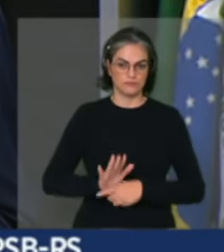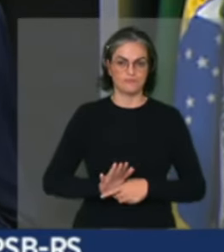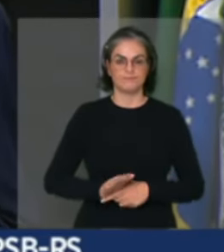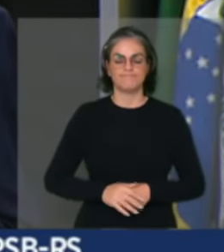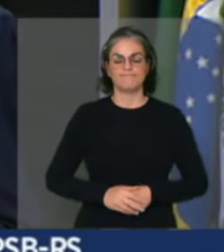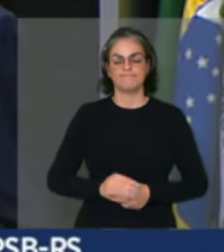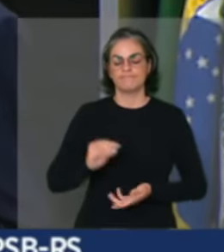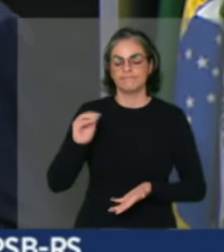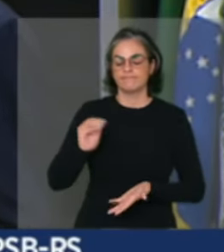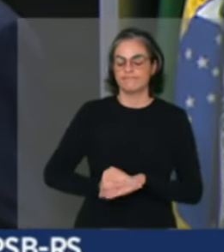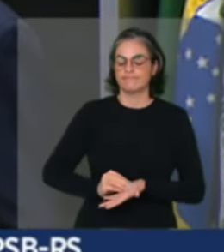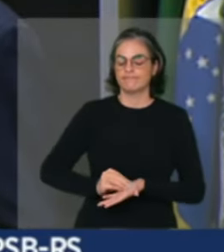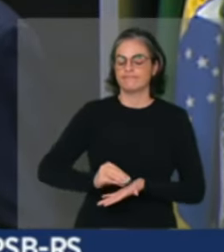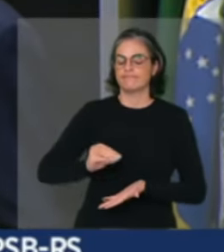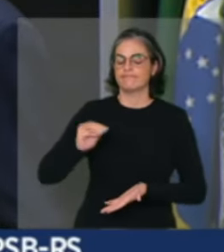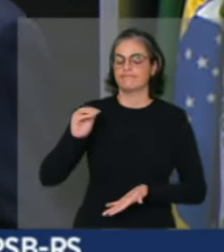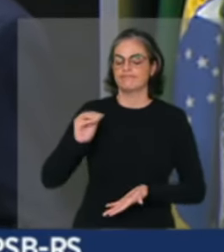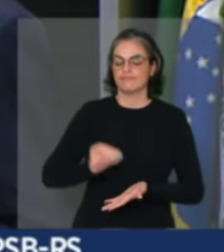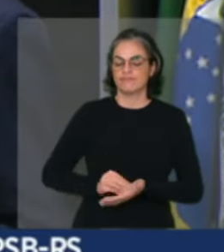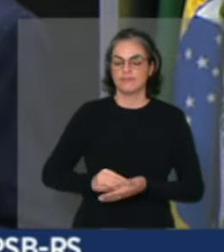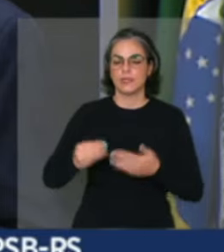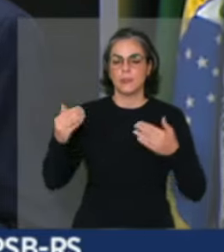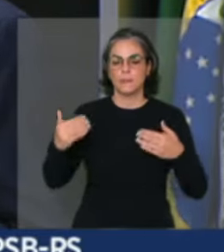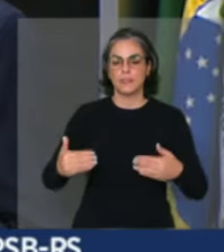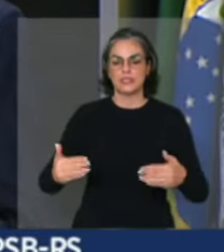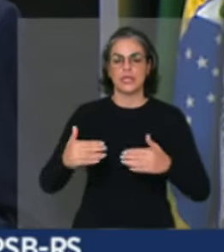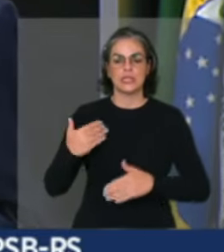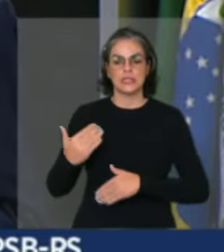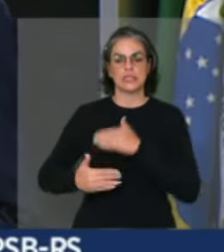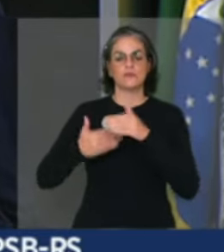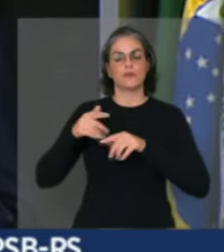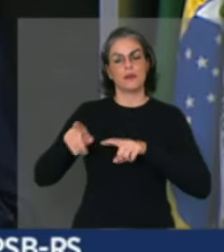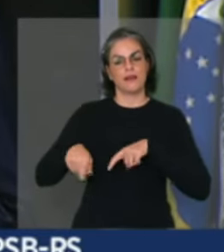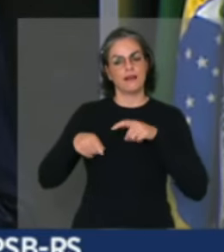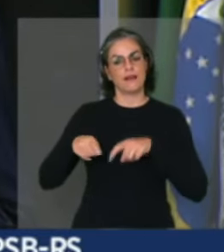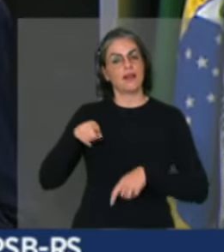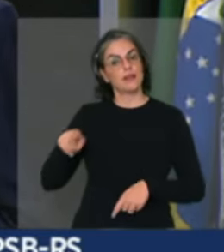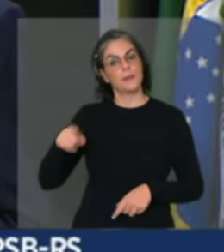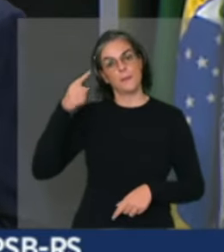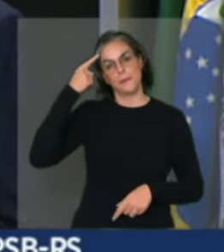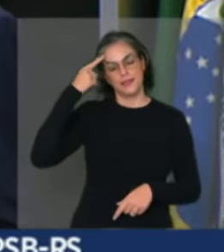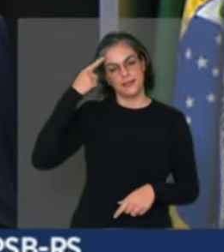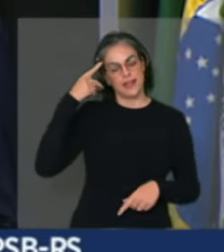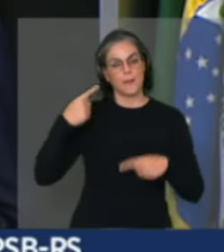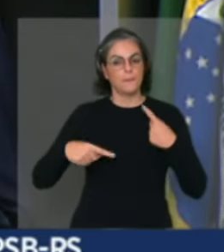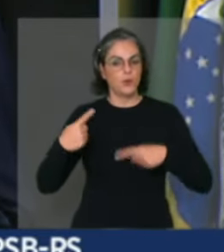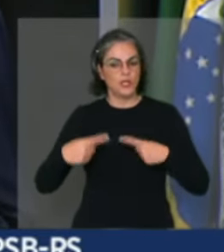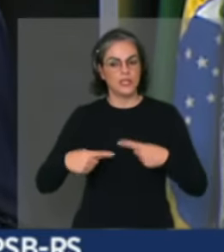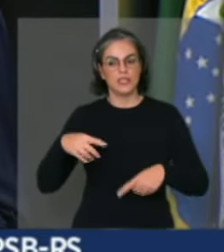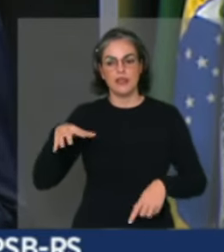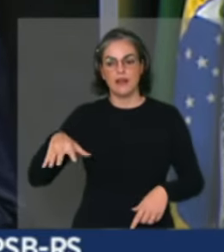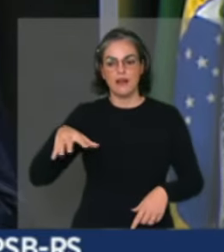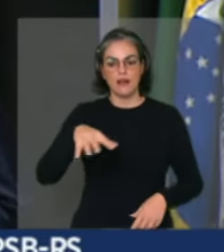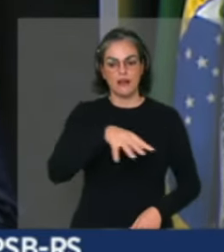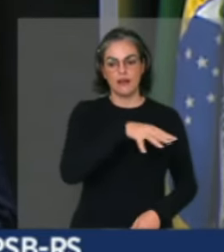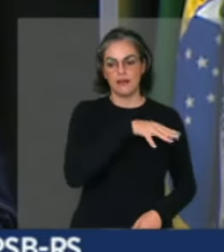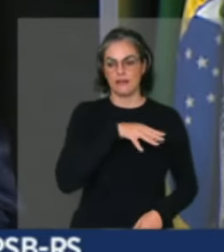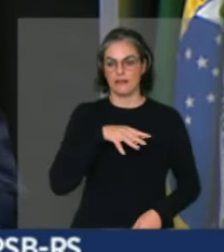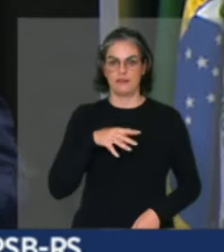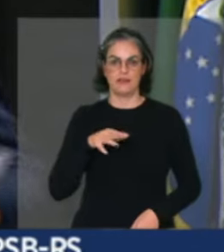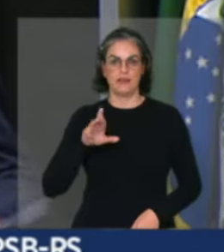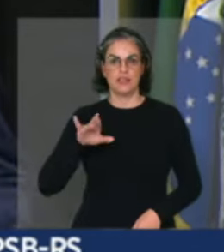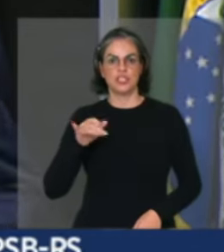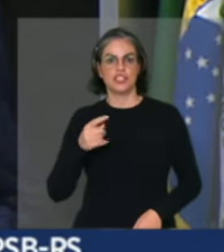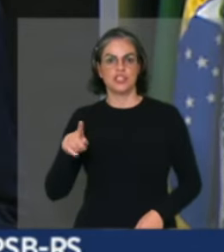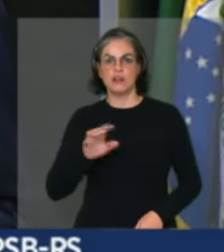falta o Ministério do Desenvolvimento Agrário, para pensar as políticas por setor, por região, por ramo, para o